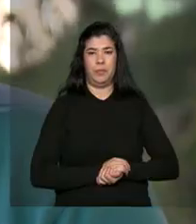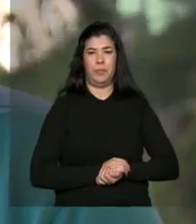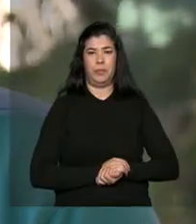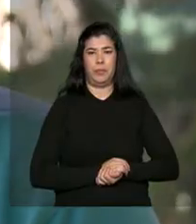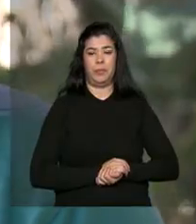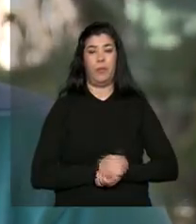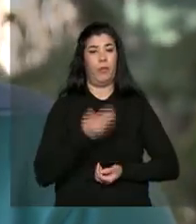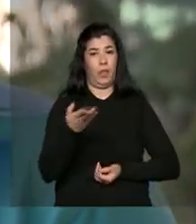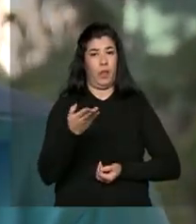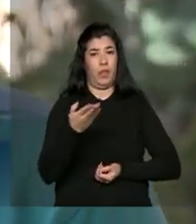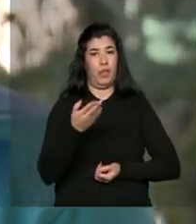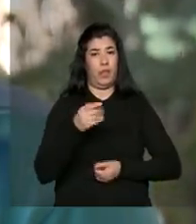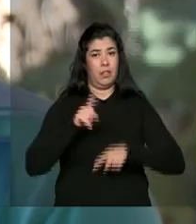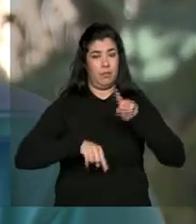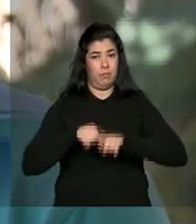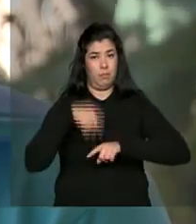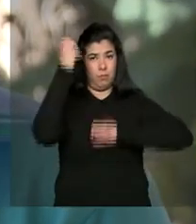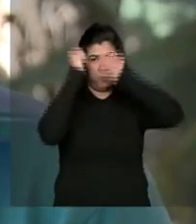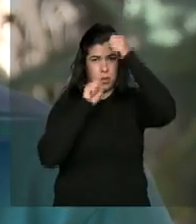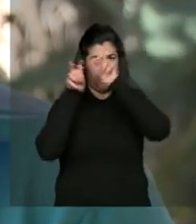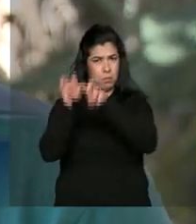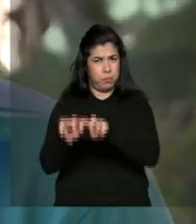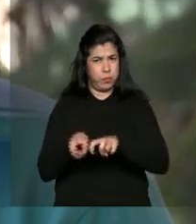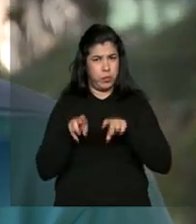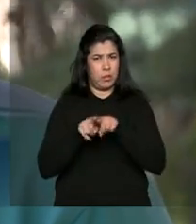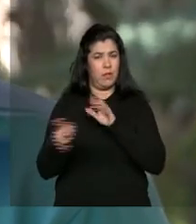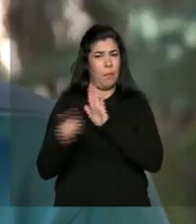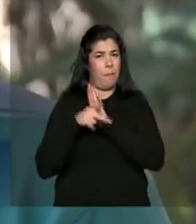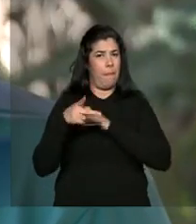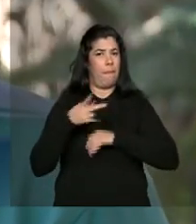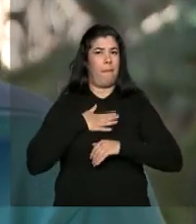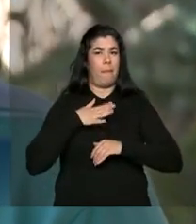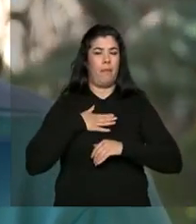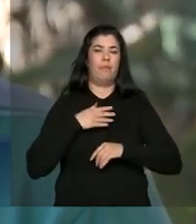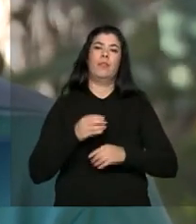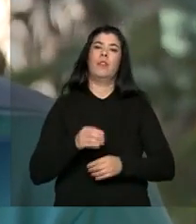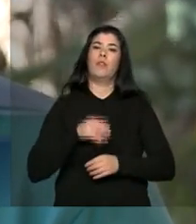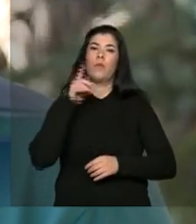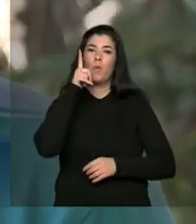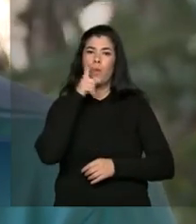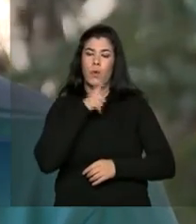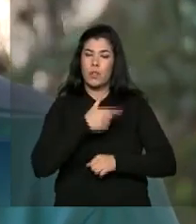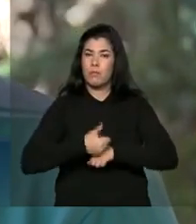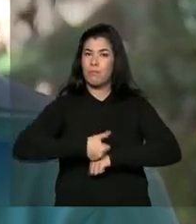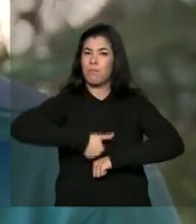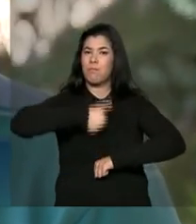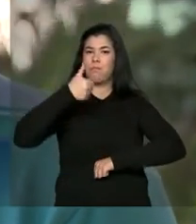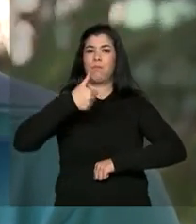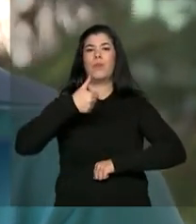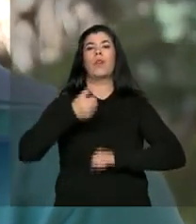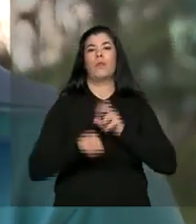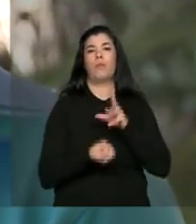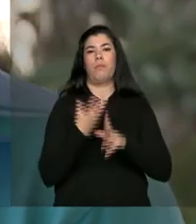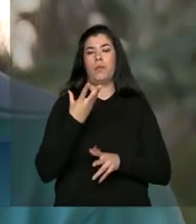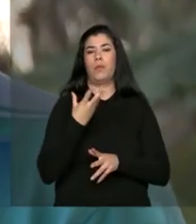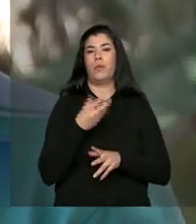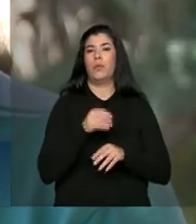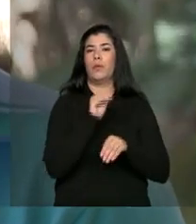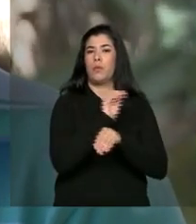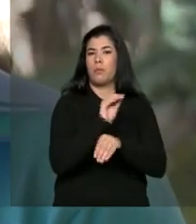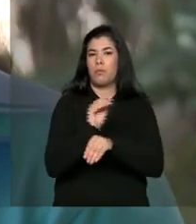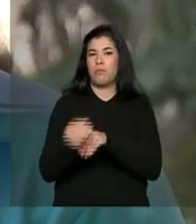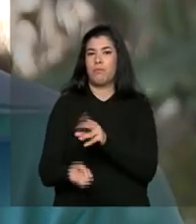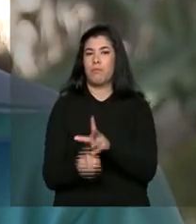Esse trator vai ser bem útil aqui na minha propriedade. Nós vamos conseguir colher um produto de melhor qualidade, vamos conseguir plantar